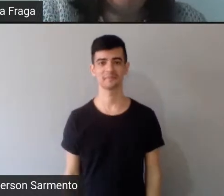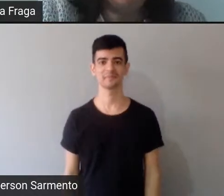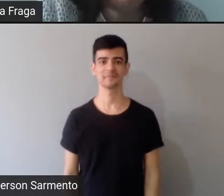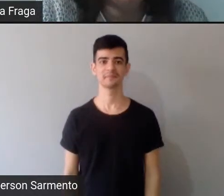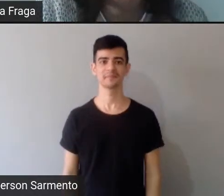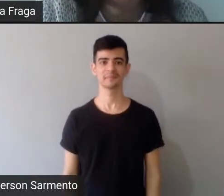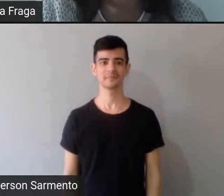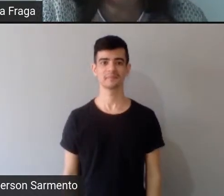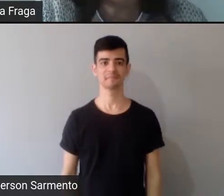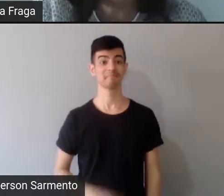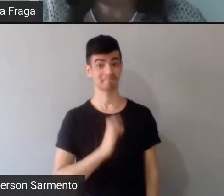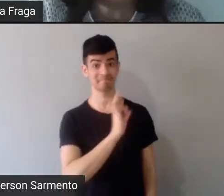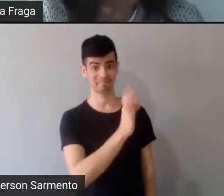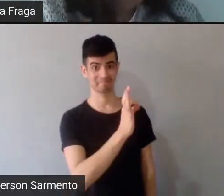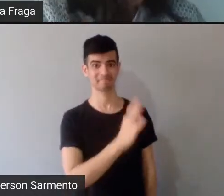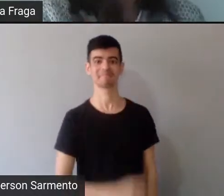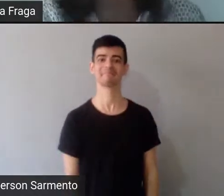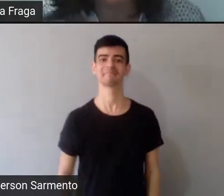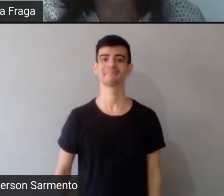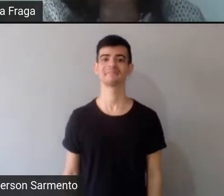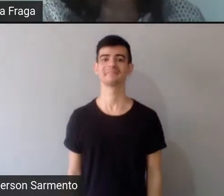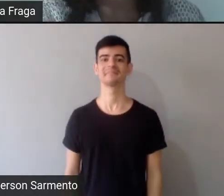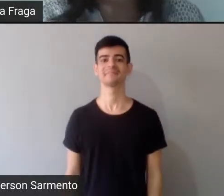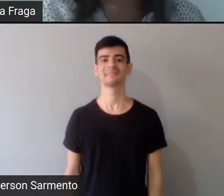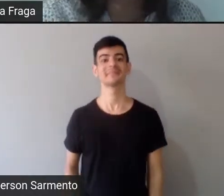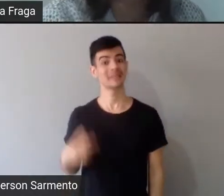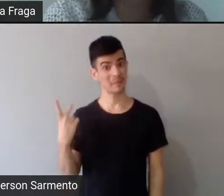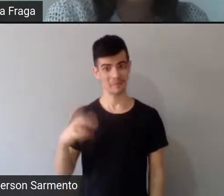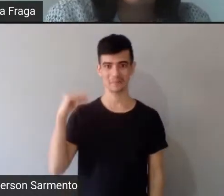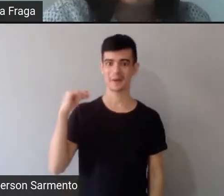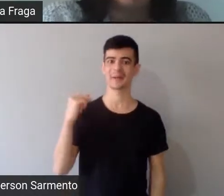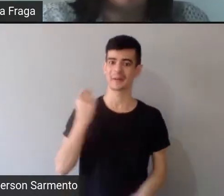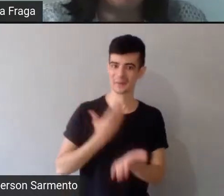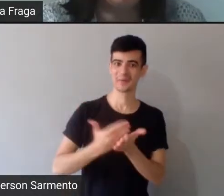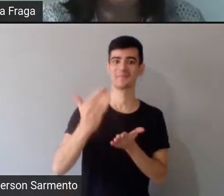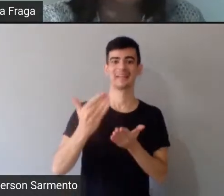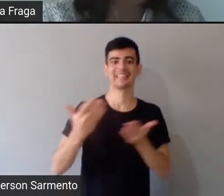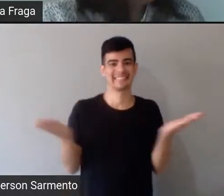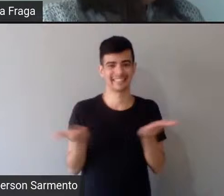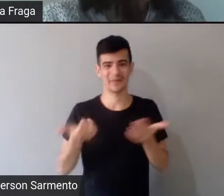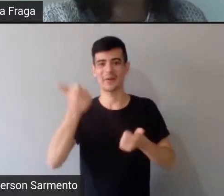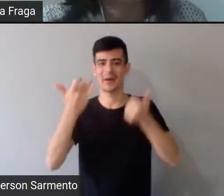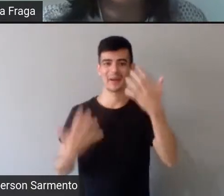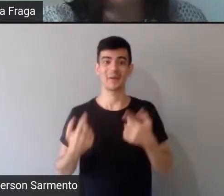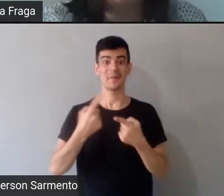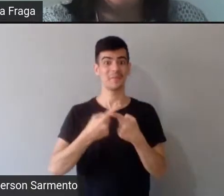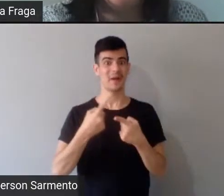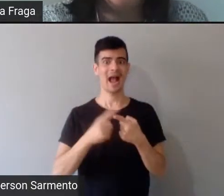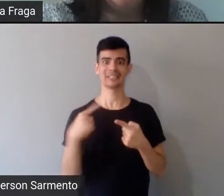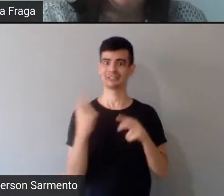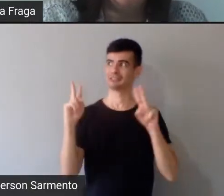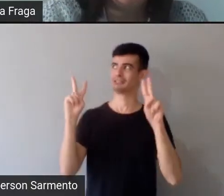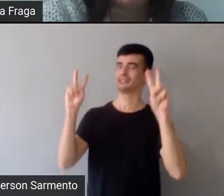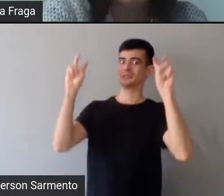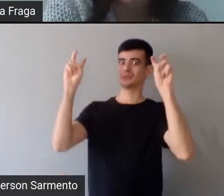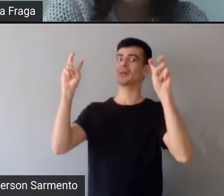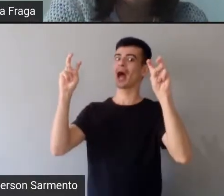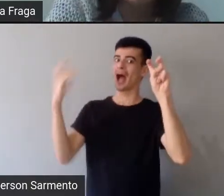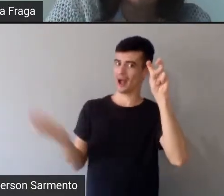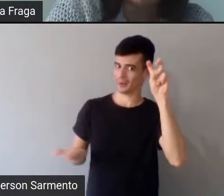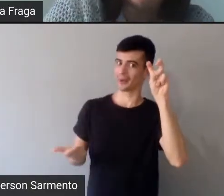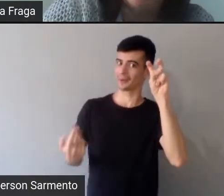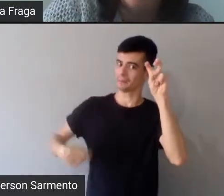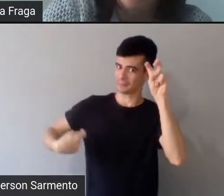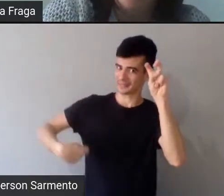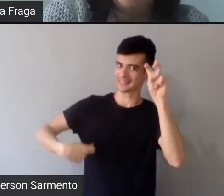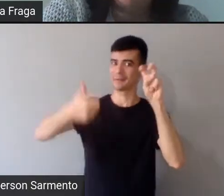Isso aí, então bora para, para o nosso compromisso aqui, que a gente prometeu muito com esse título, é, eu